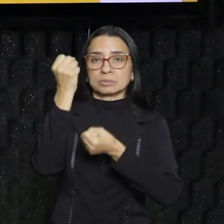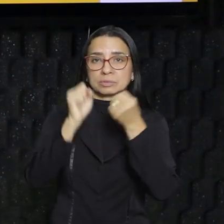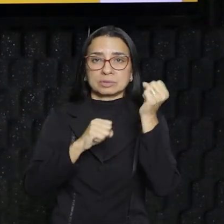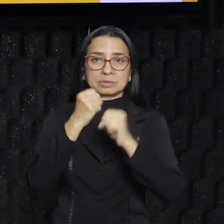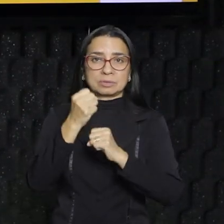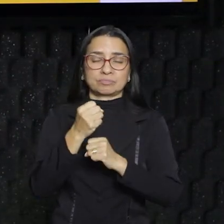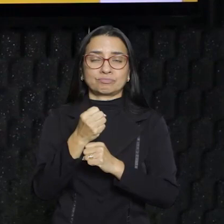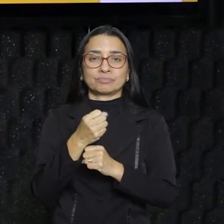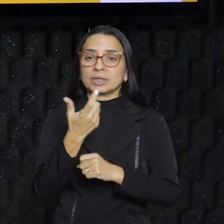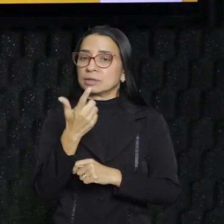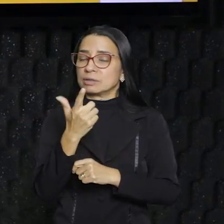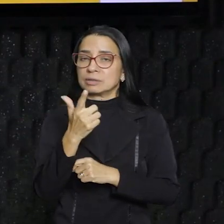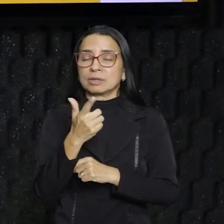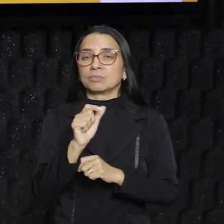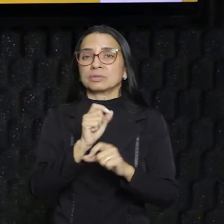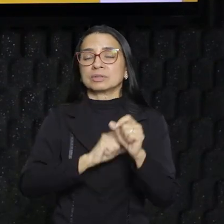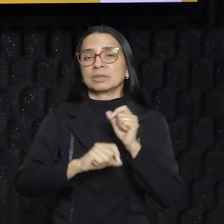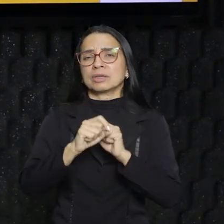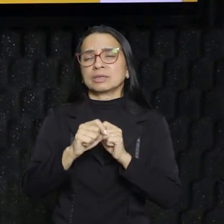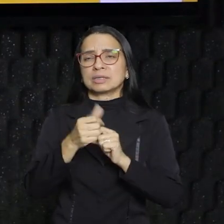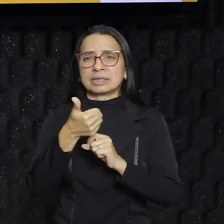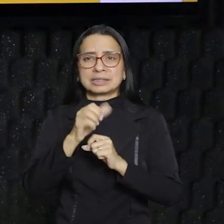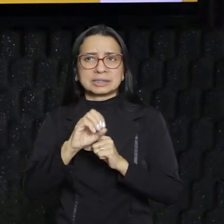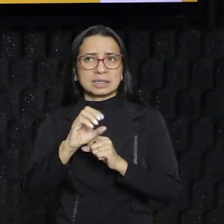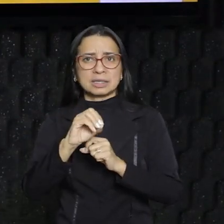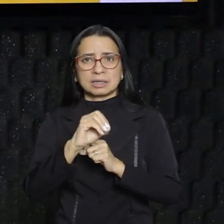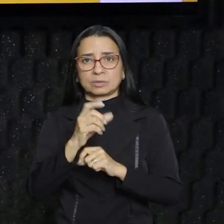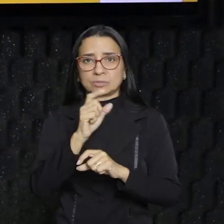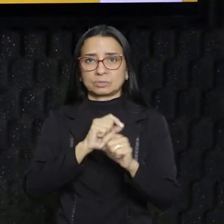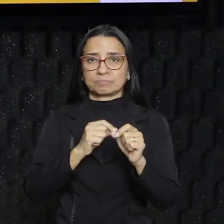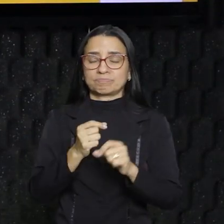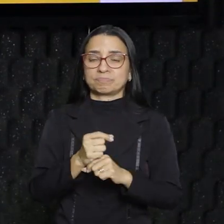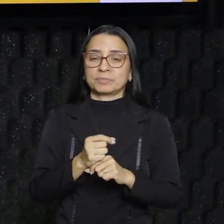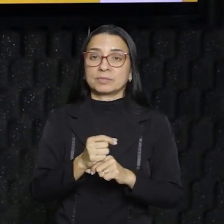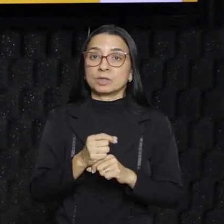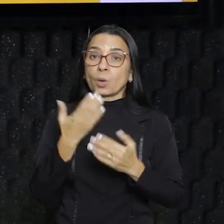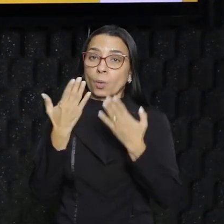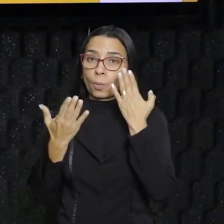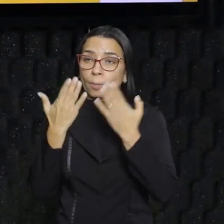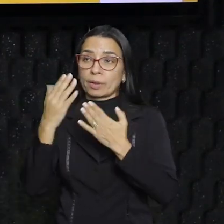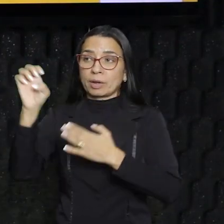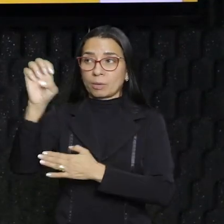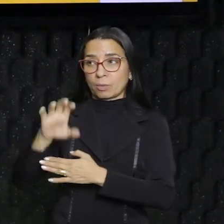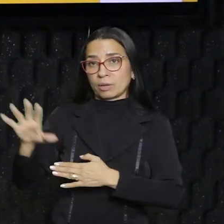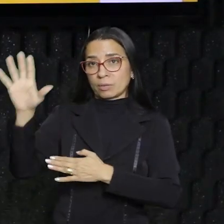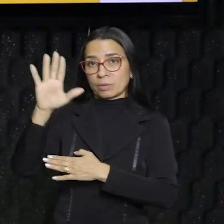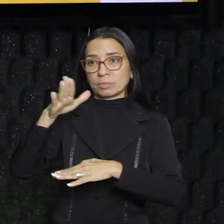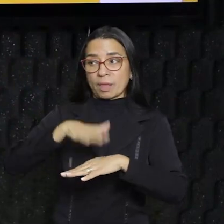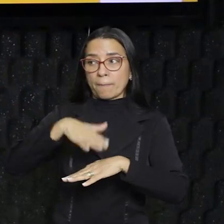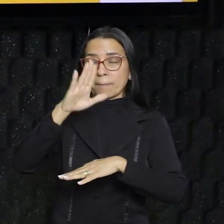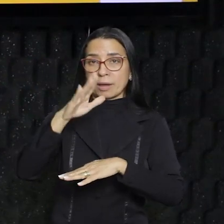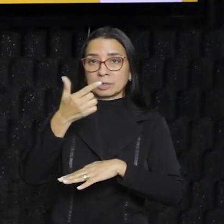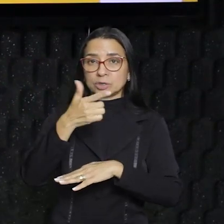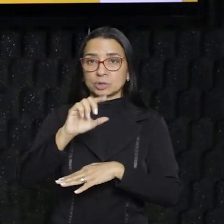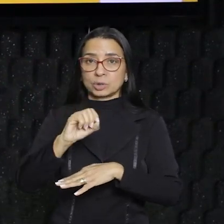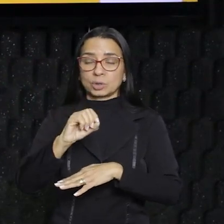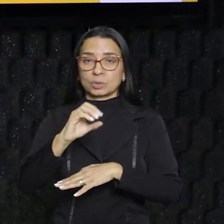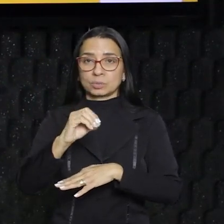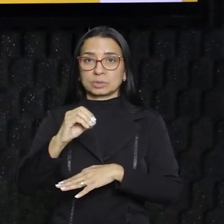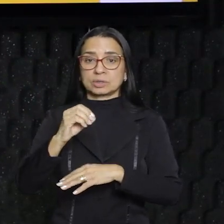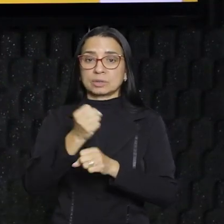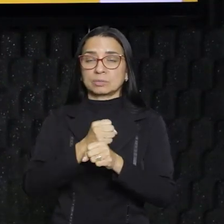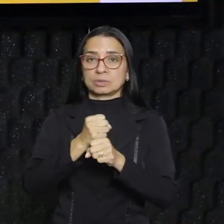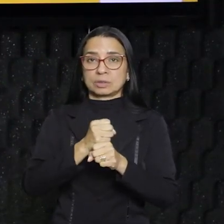anos do processo de urbanização no Brasil, se a gente comparar com a Europa, que tem mais de 200 anos. Então você já vê aí a diferença.